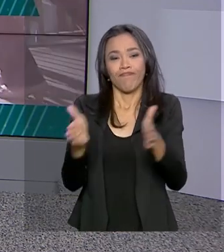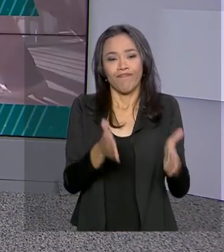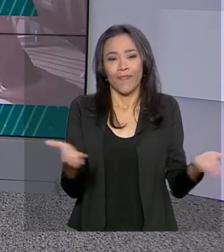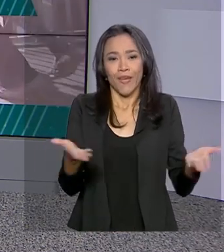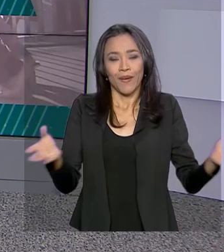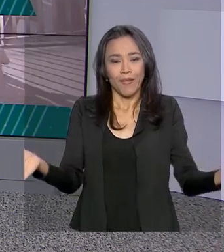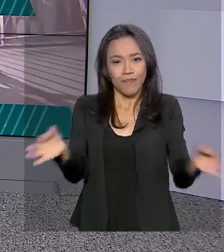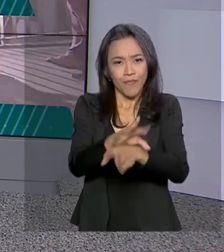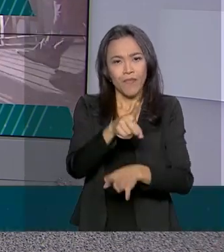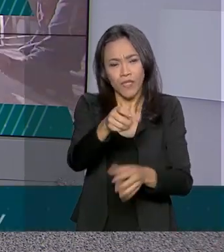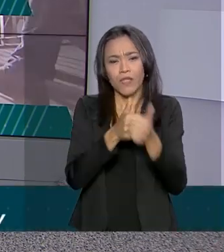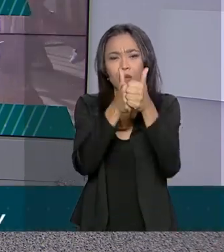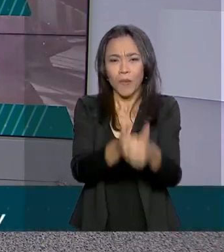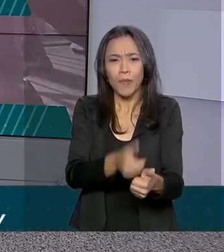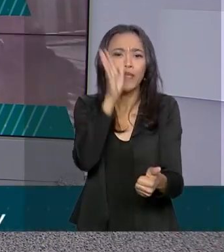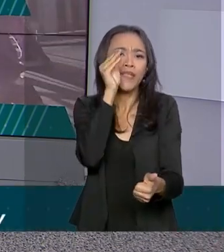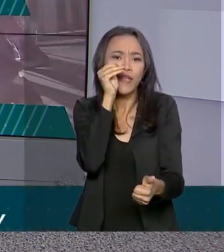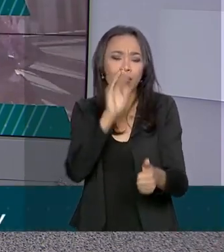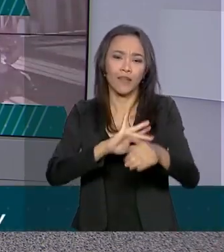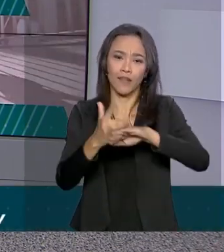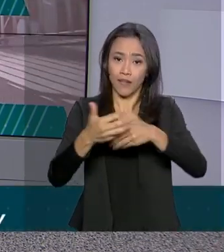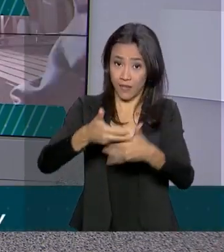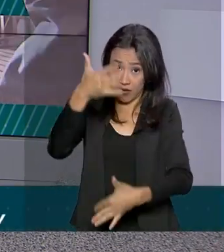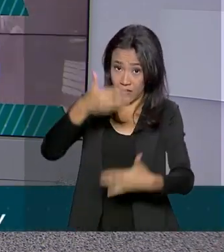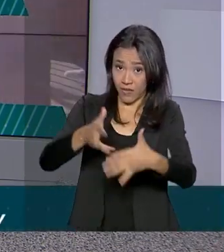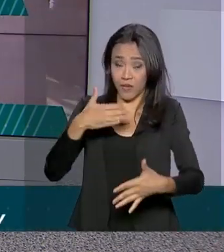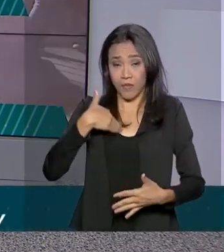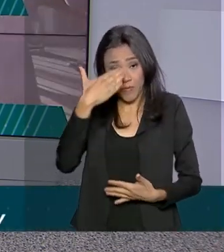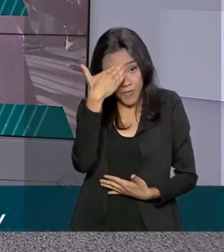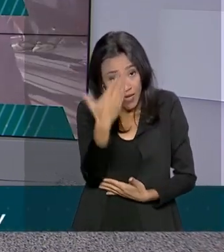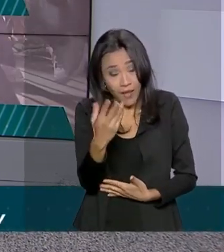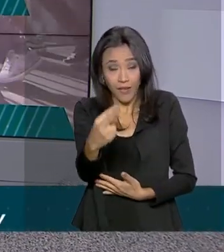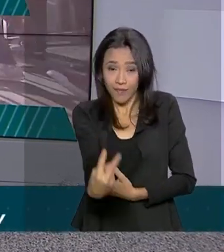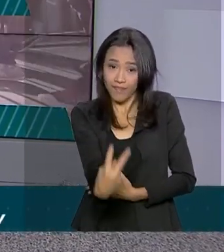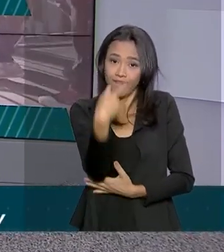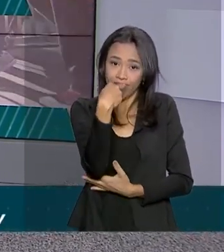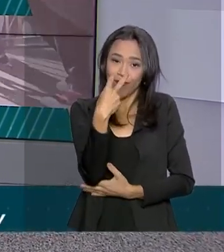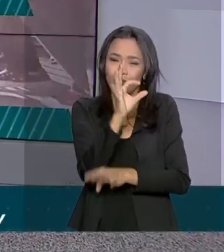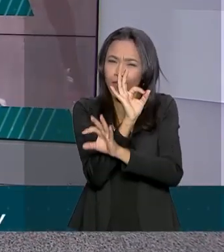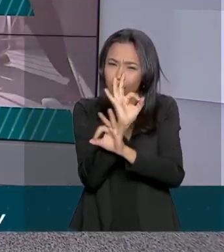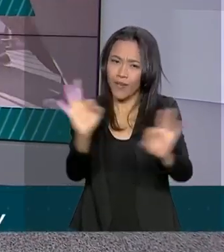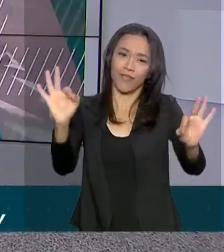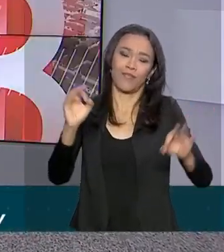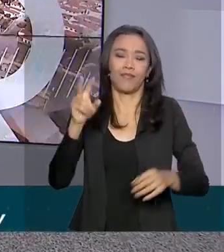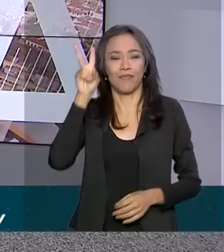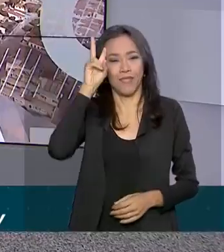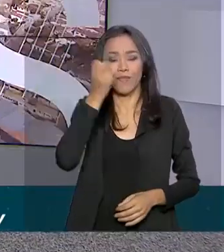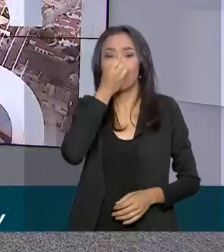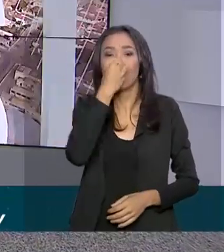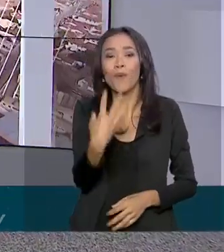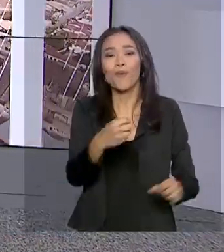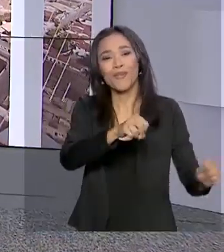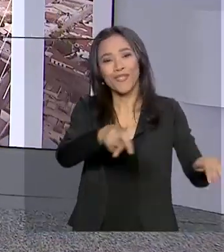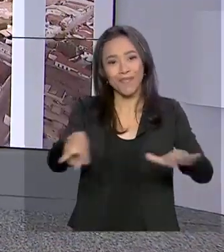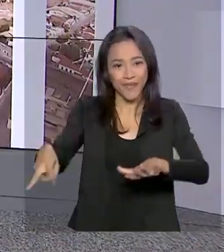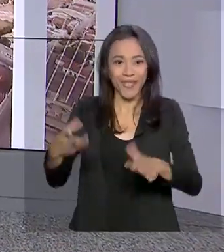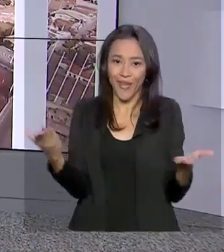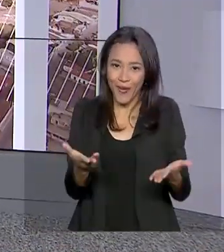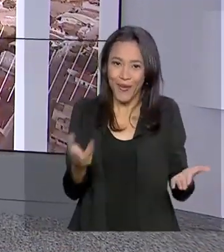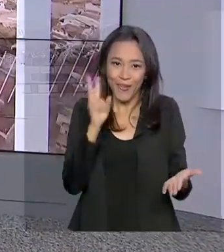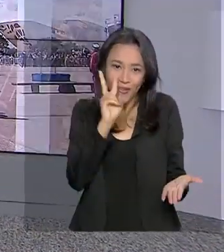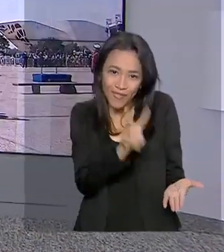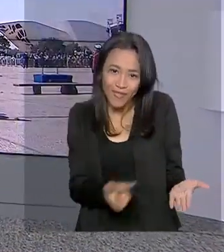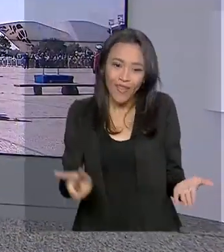fica por aqui. Nos acompanhe também pelas redes sociais. Muito obrigada pela sua companhia. Ótima segunda-feira. Boa semana para a gente. Fique agora com